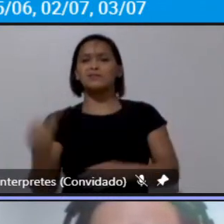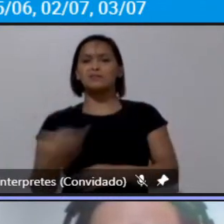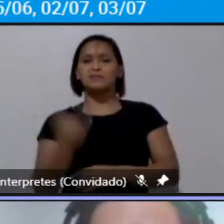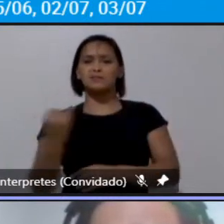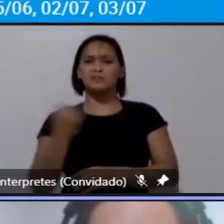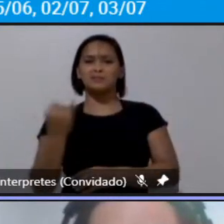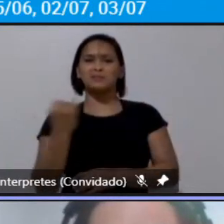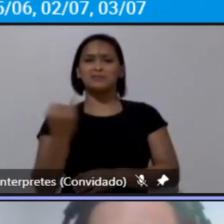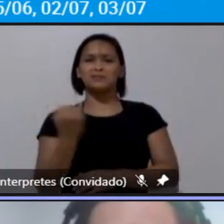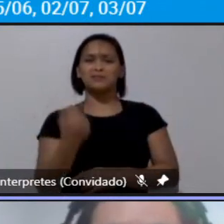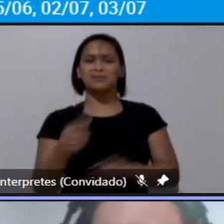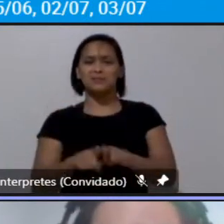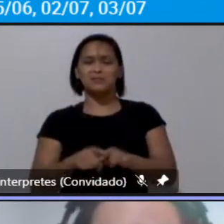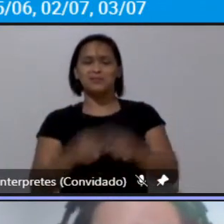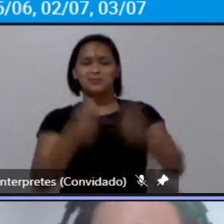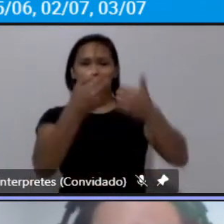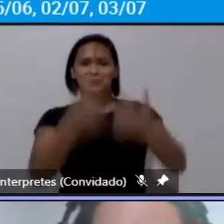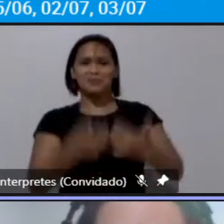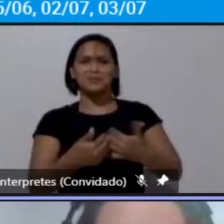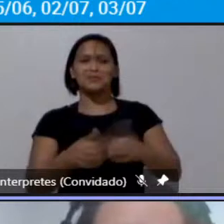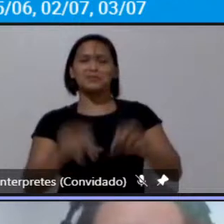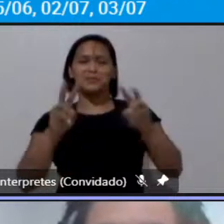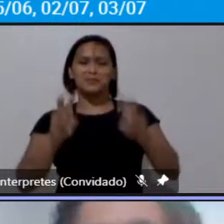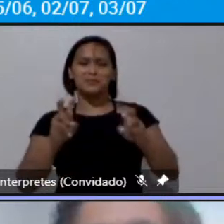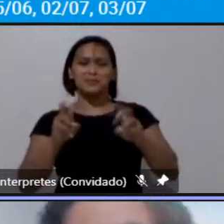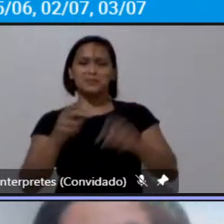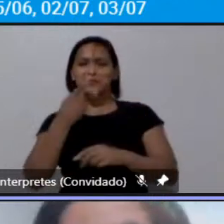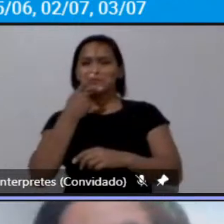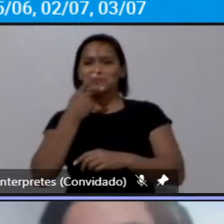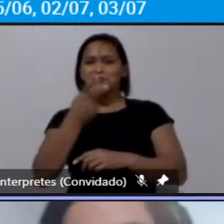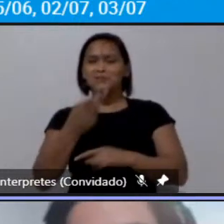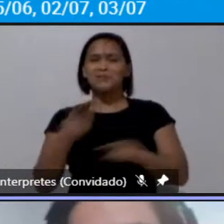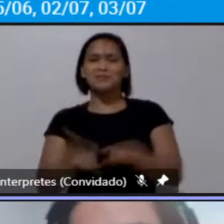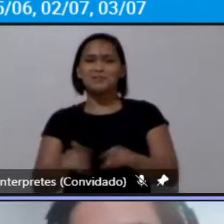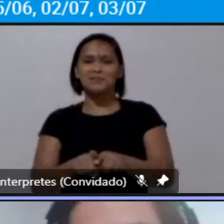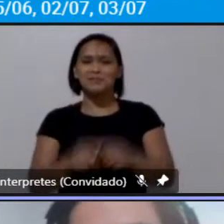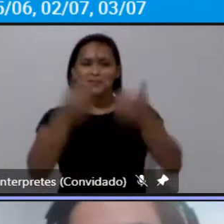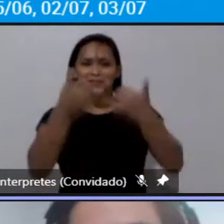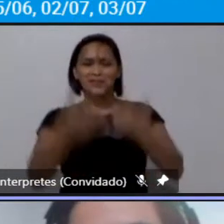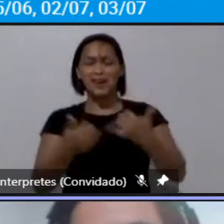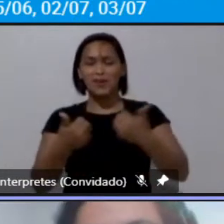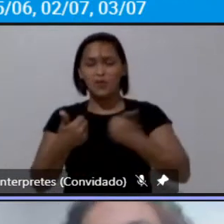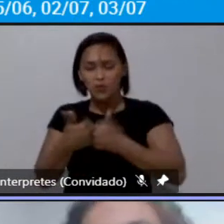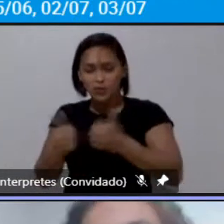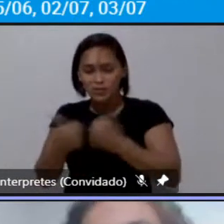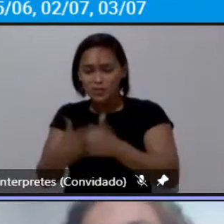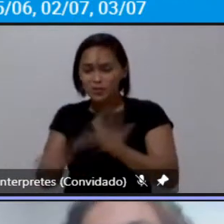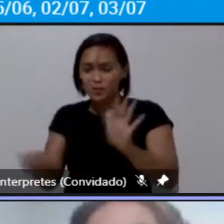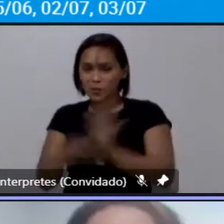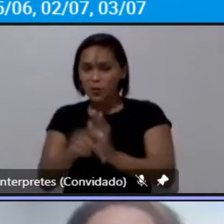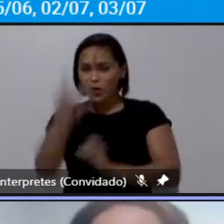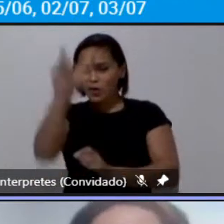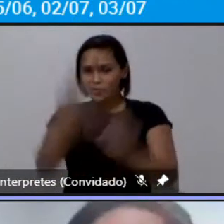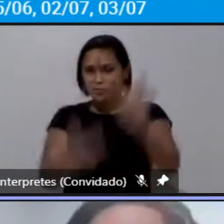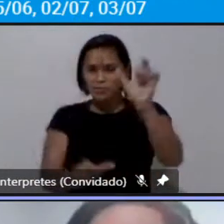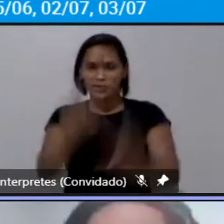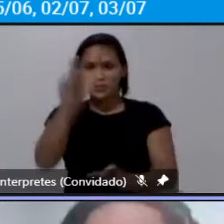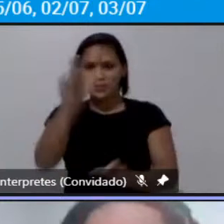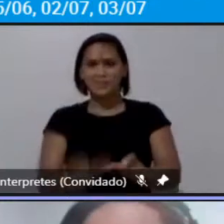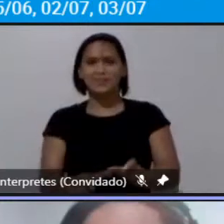coletivos as políticas paralelas elas favorecem o transporte individual especialmente